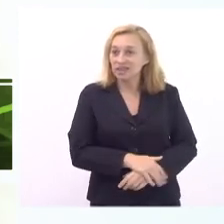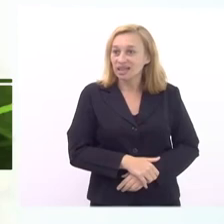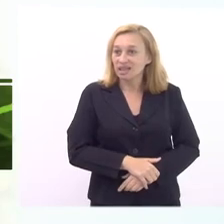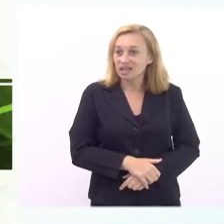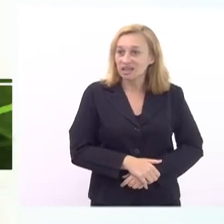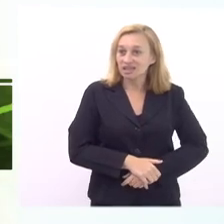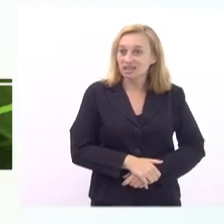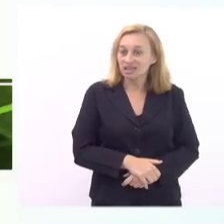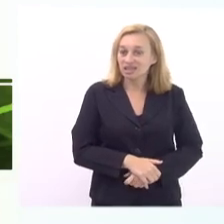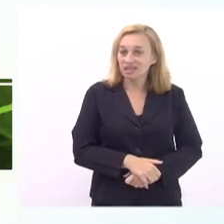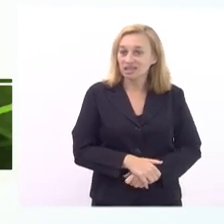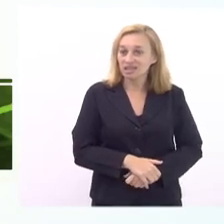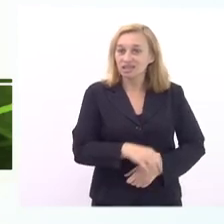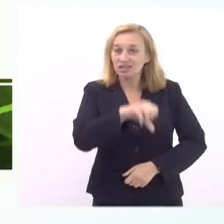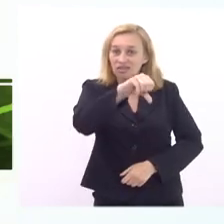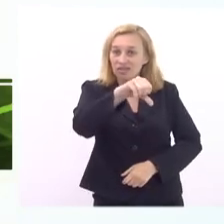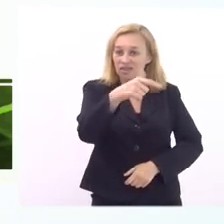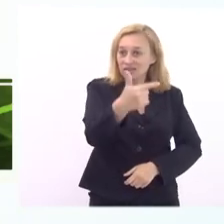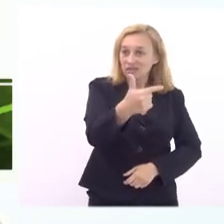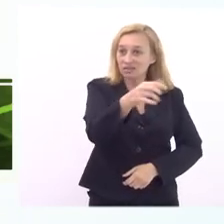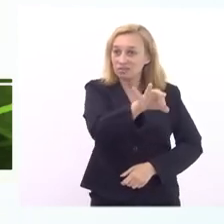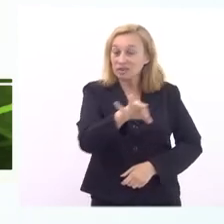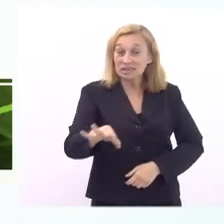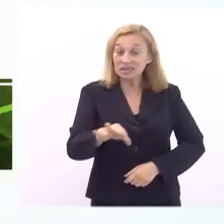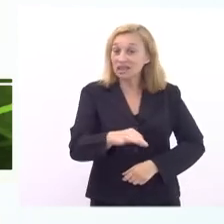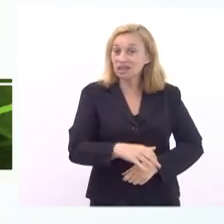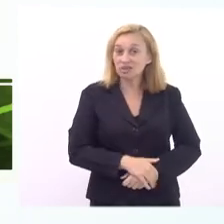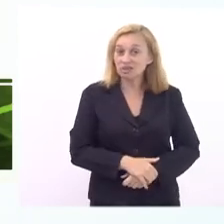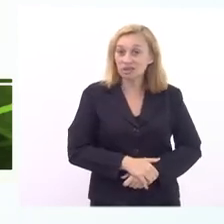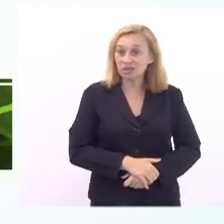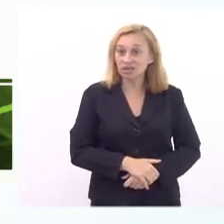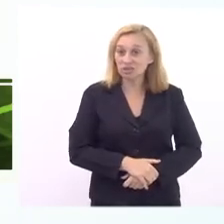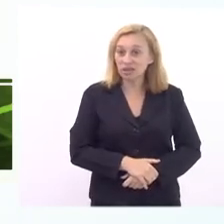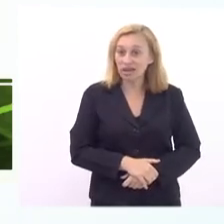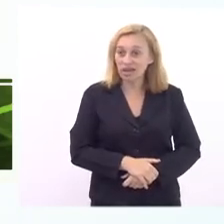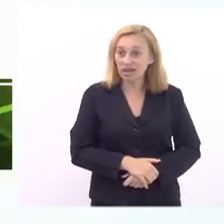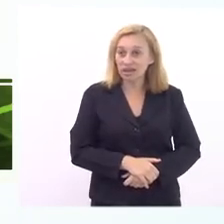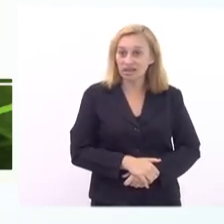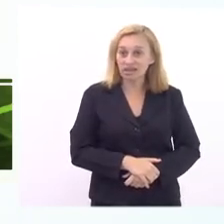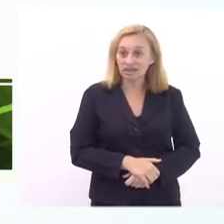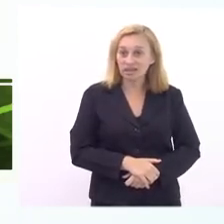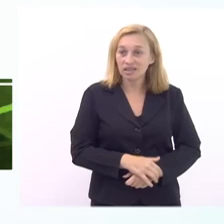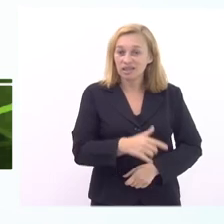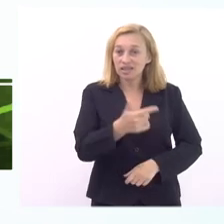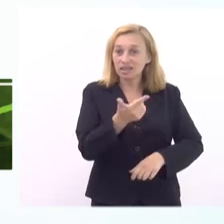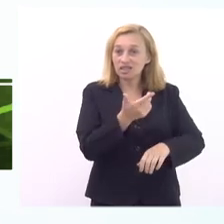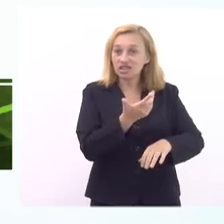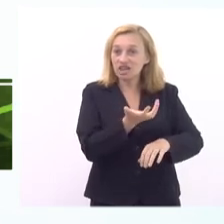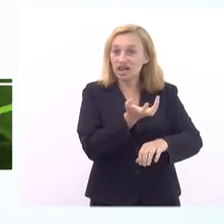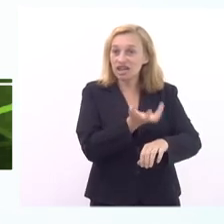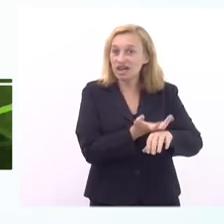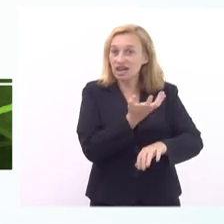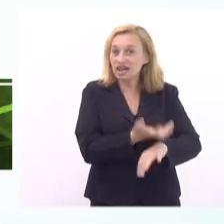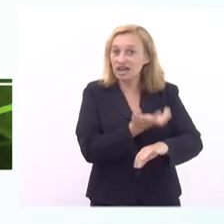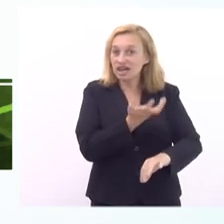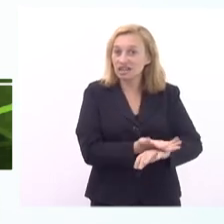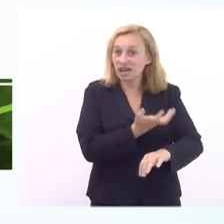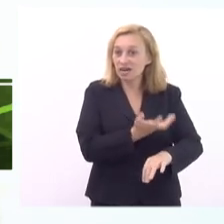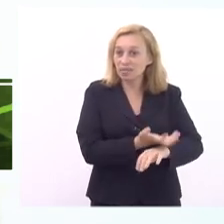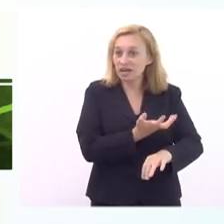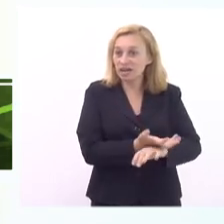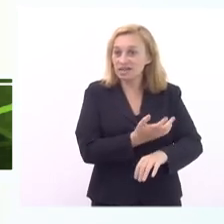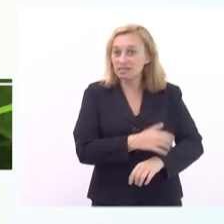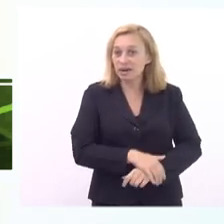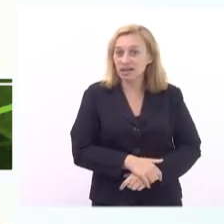olha Ramon tem 92% vamos recortar você tem 12 disciplinas se tem 92% você tem uma